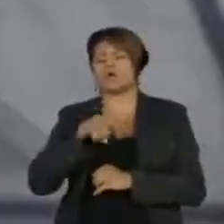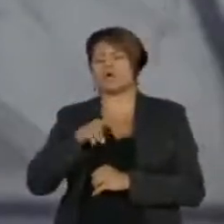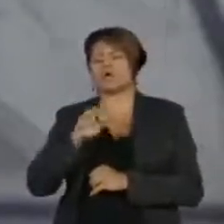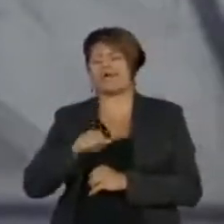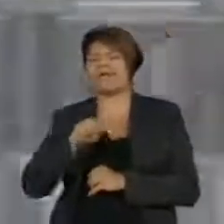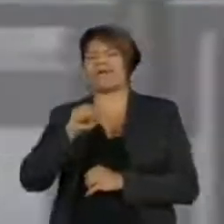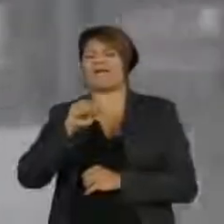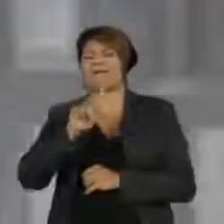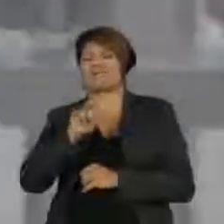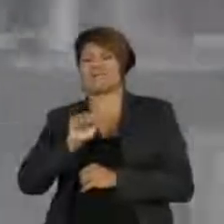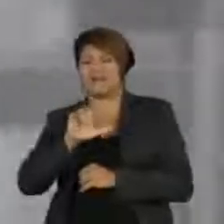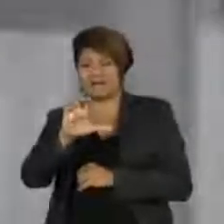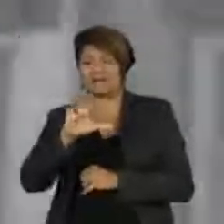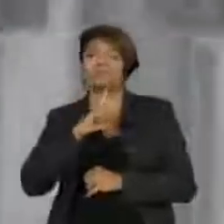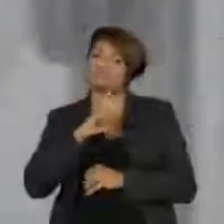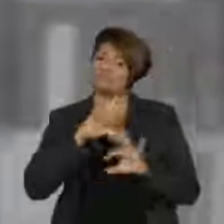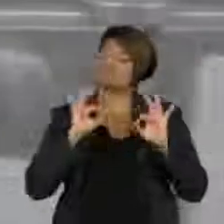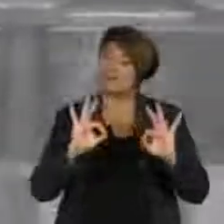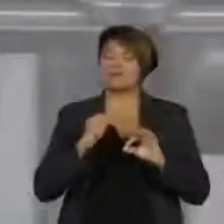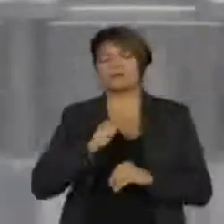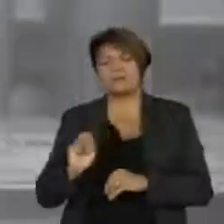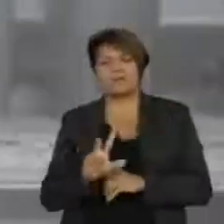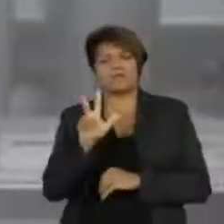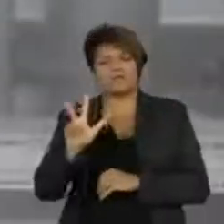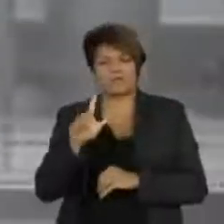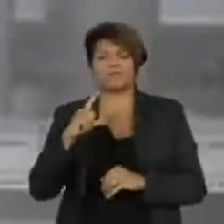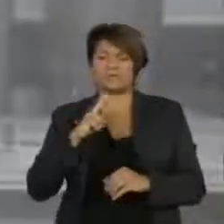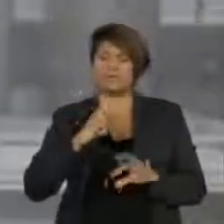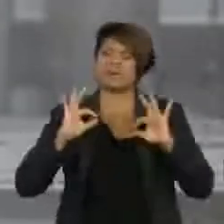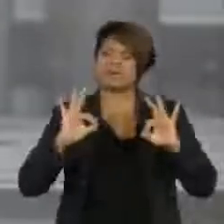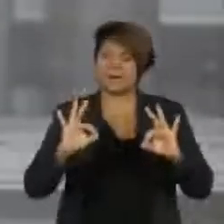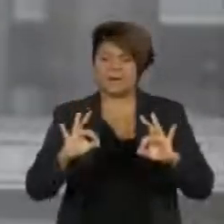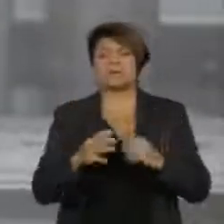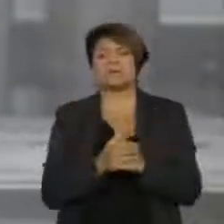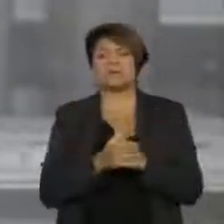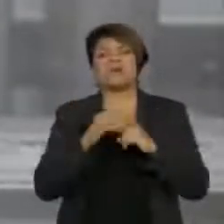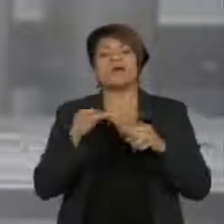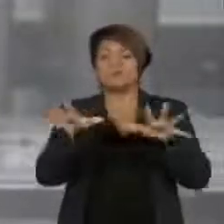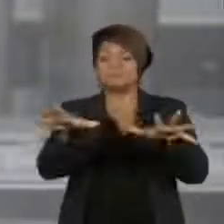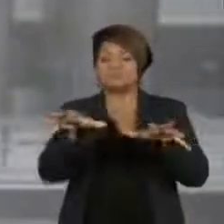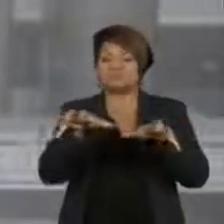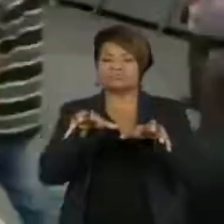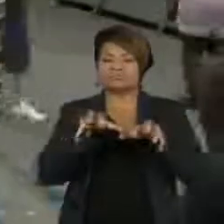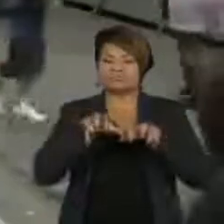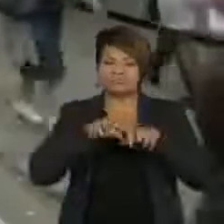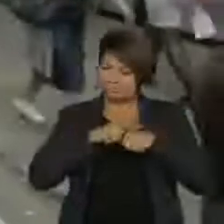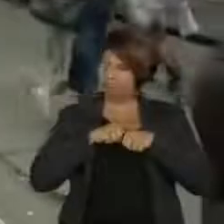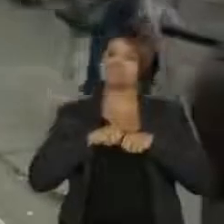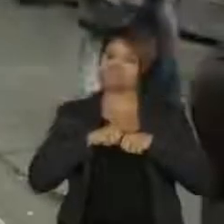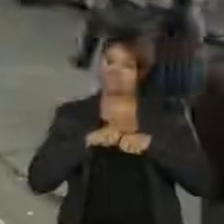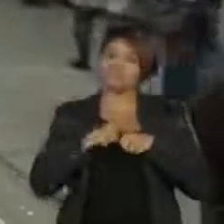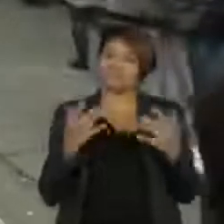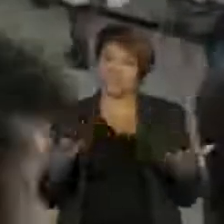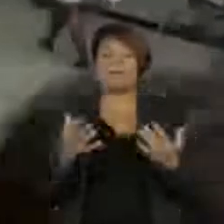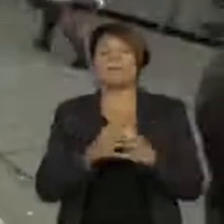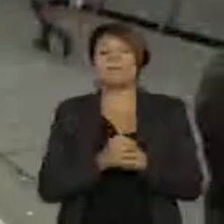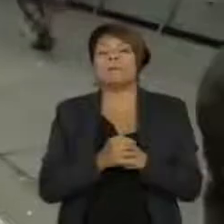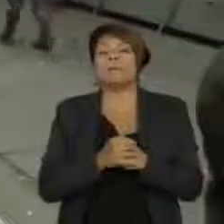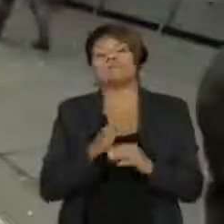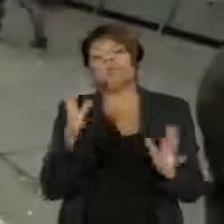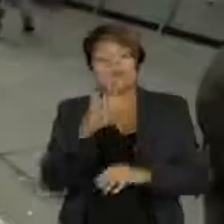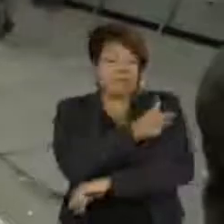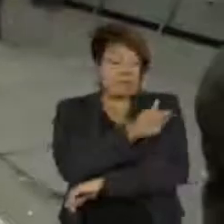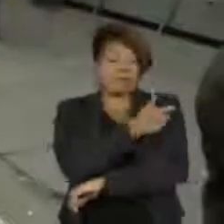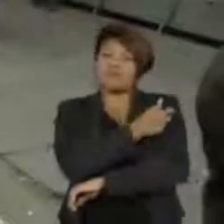pela Anvisa e sua eficácia permitirá reduzir o impacto da doença na população. A vacina se torna cada